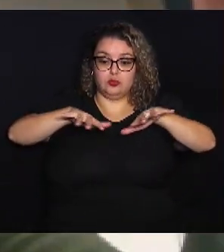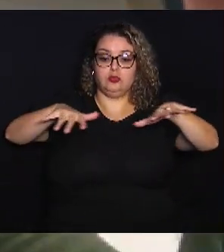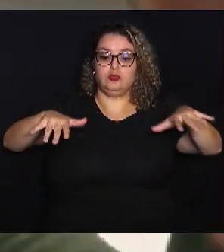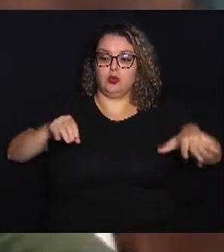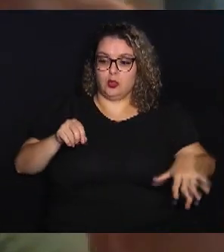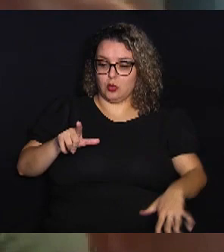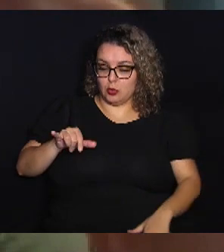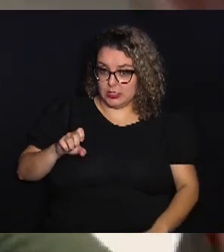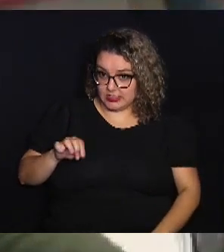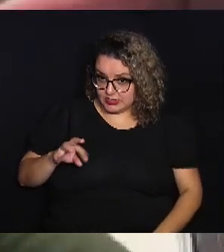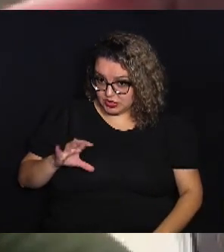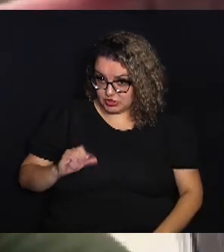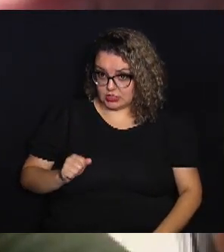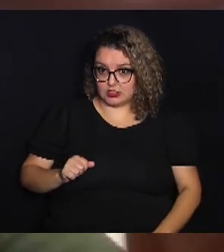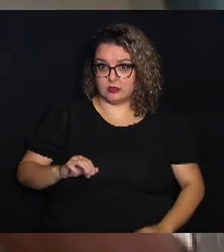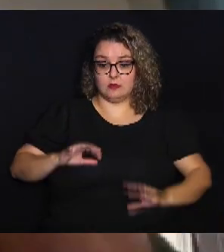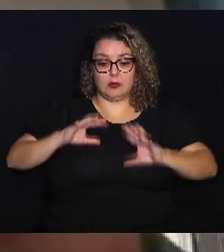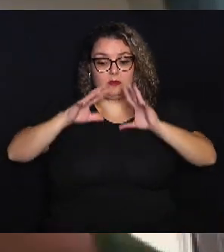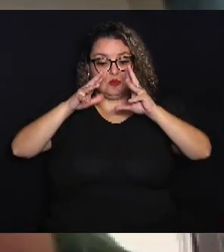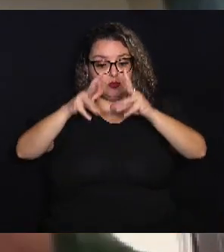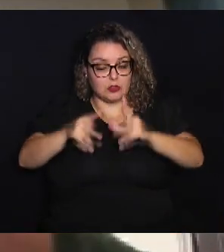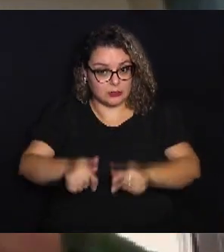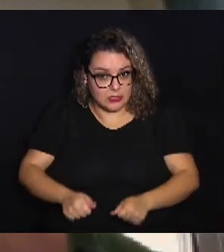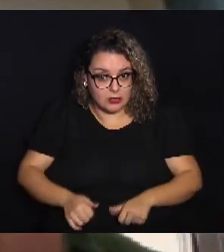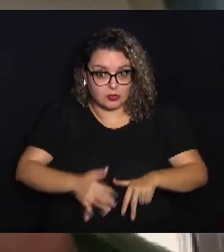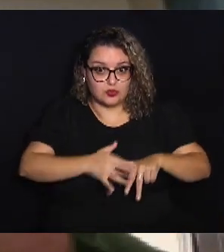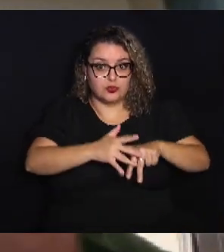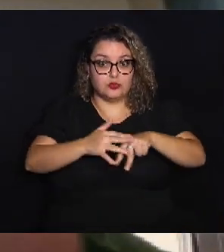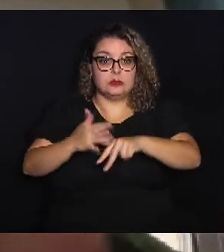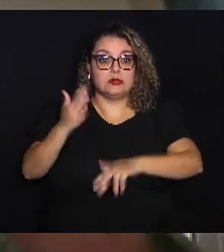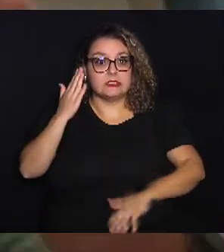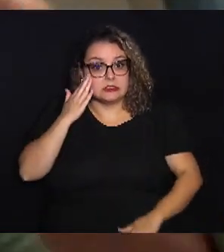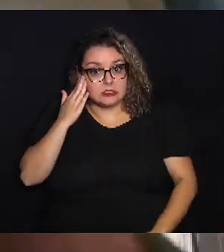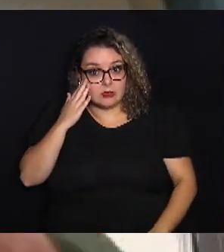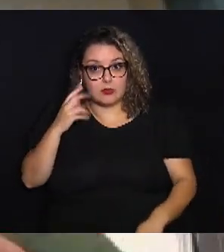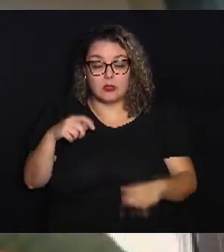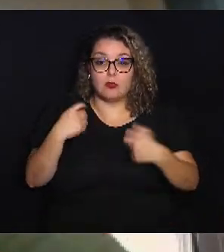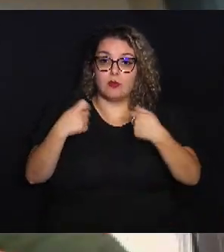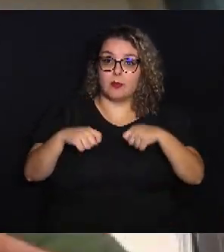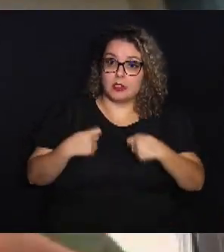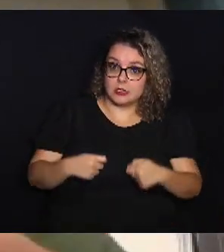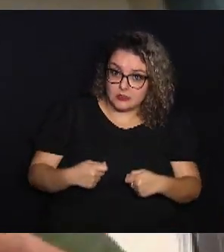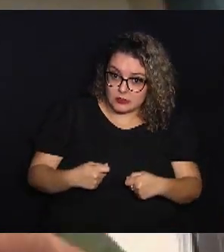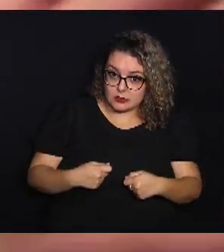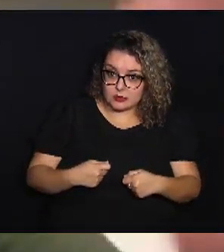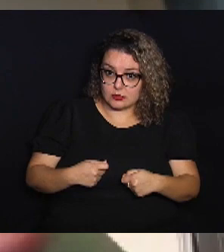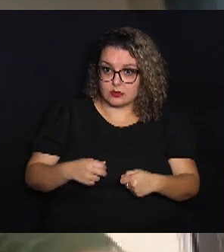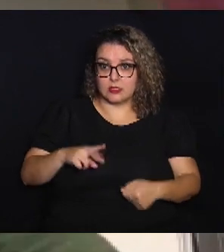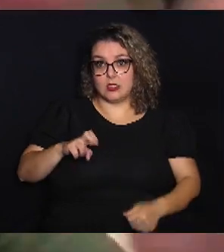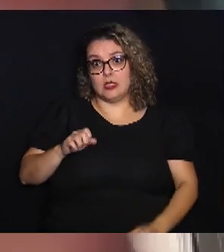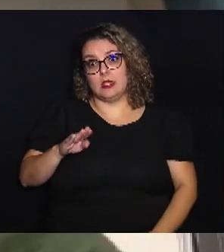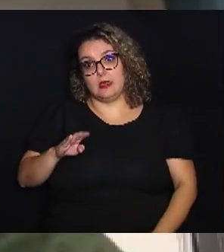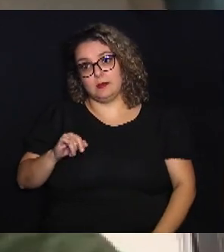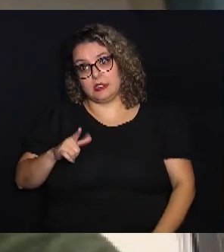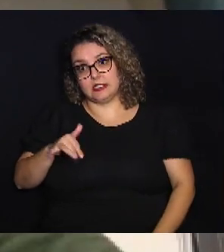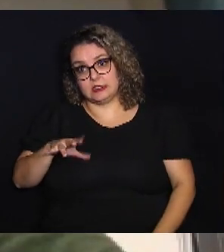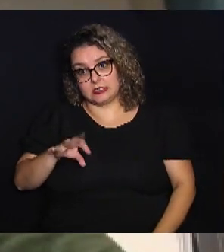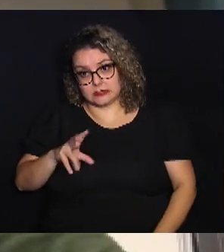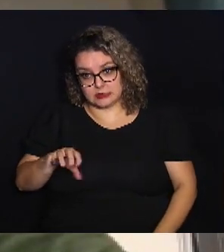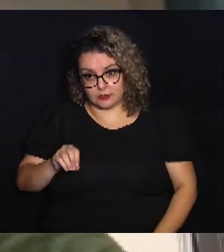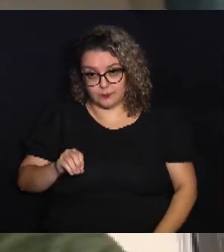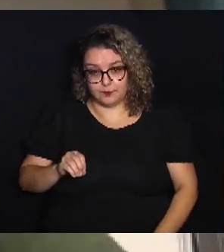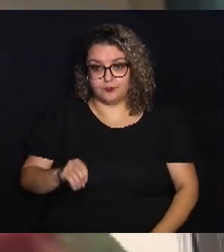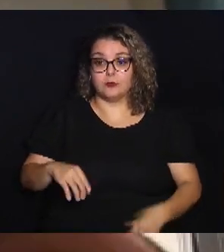holística, mais geral dos pacientes, sabendo o ele precisa em termos reabilitacionais.